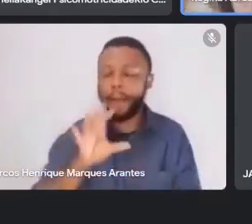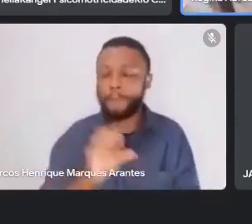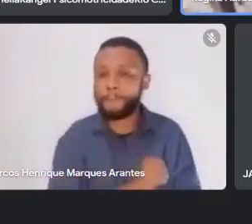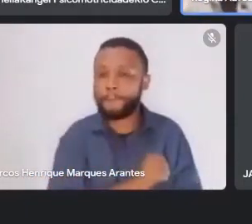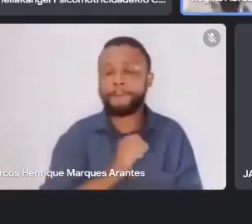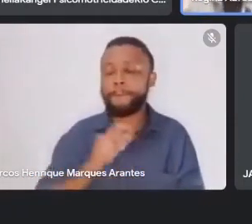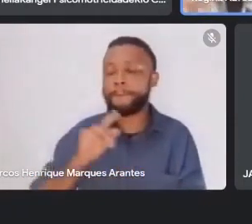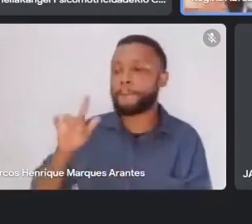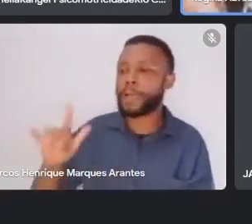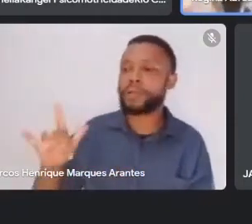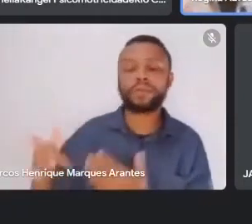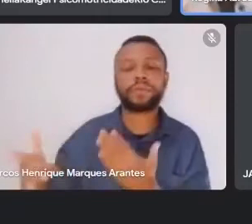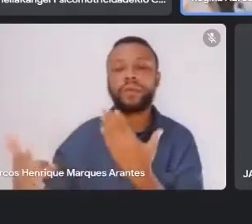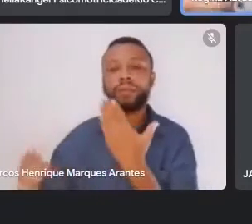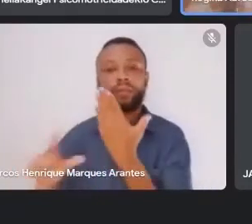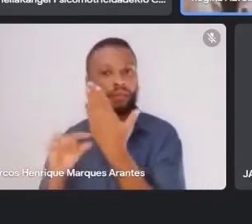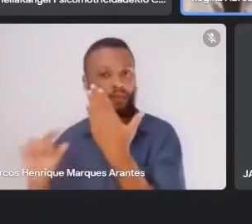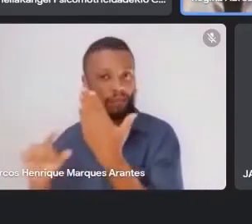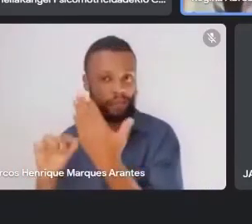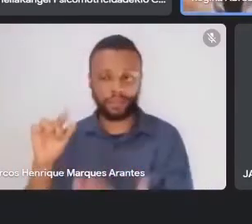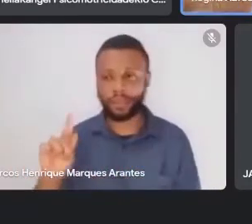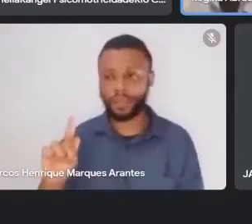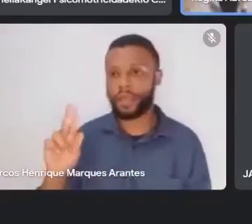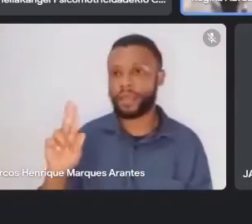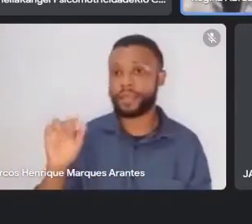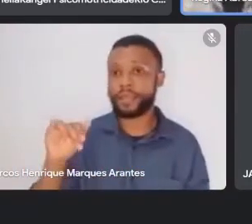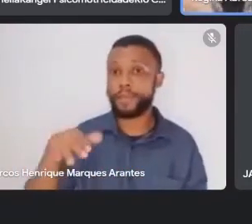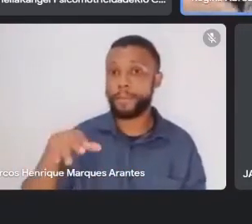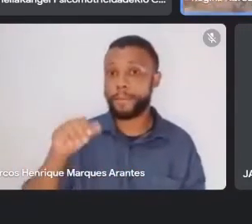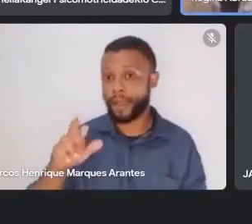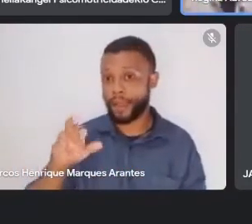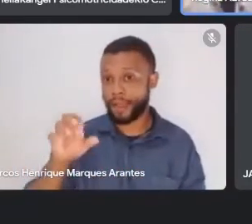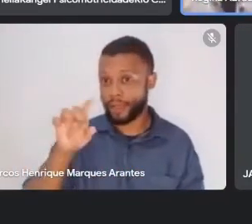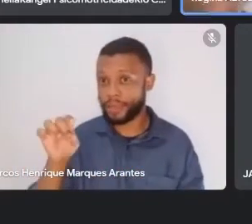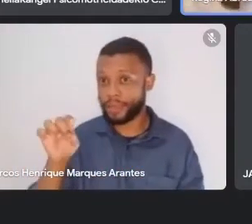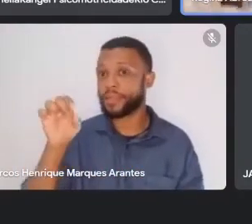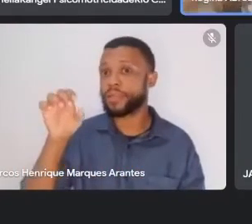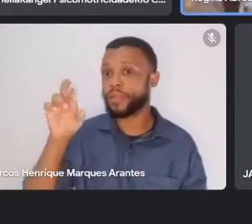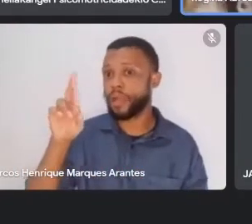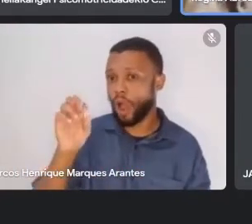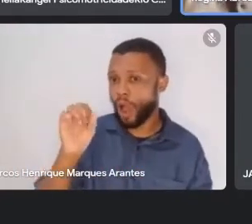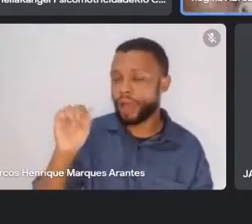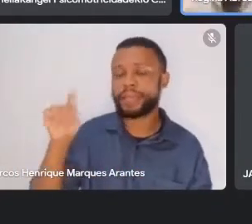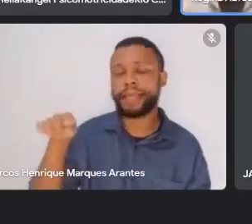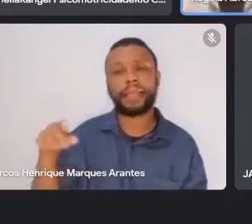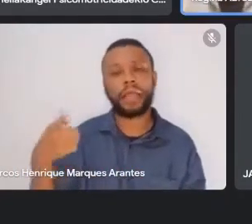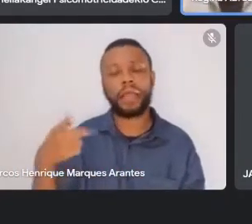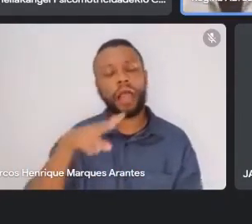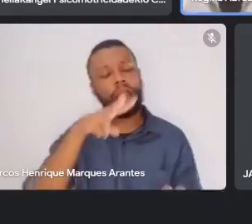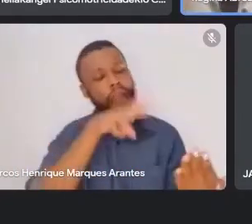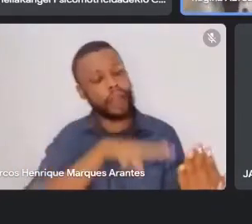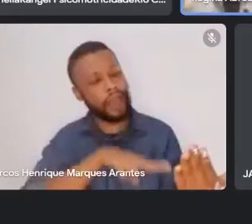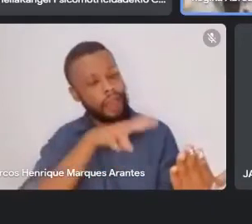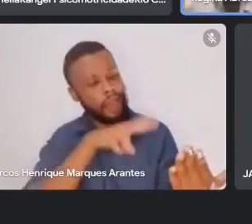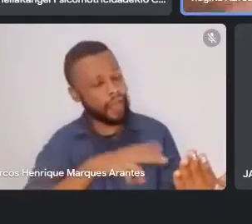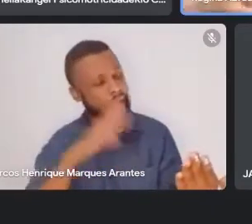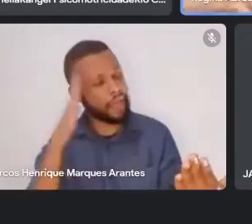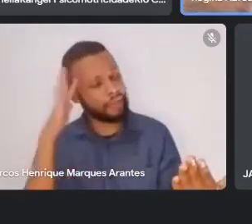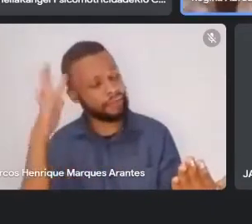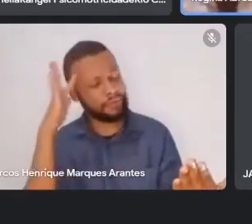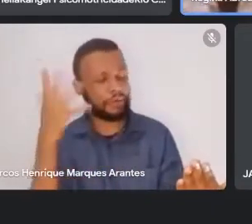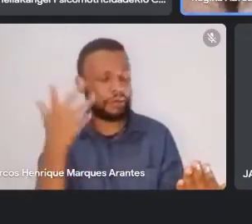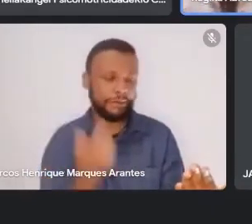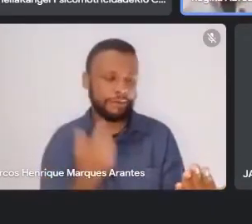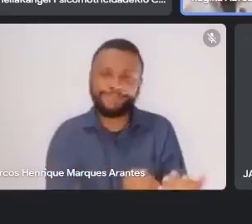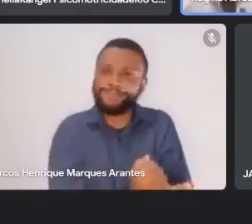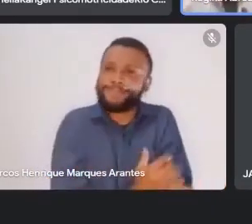adora Guimarães Rosa, e ela lê de trás para frente, frente para trás, e volta, e chora, e chora, e